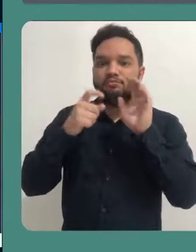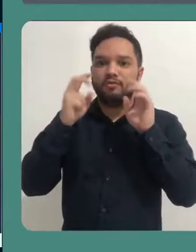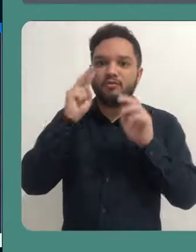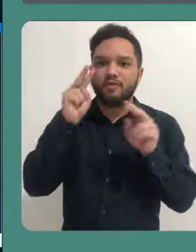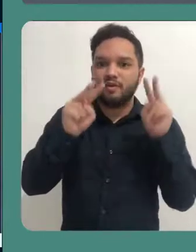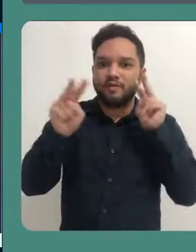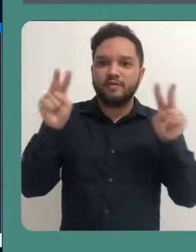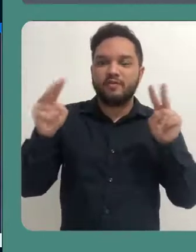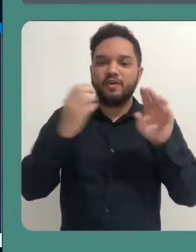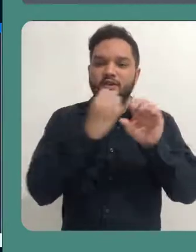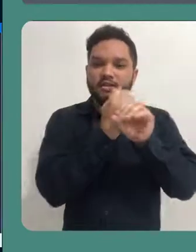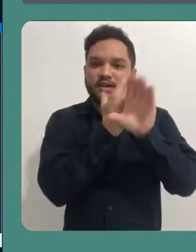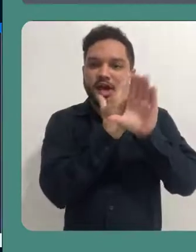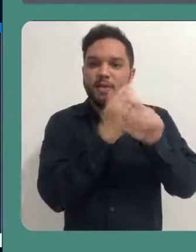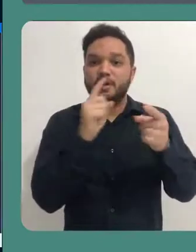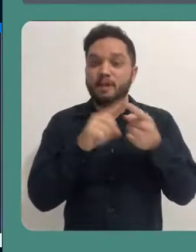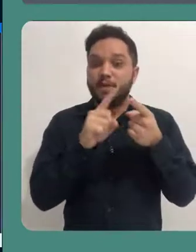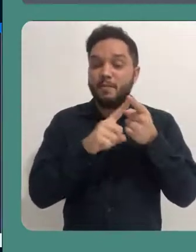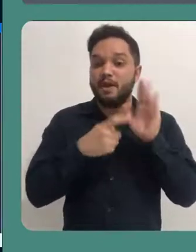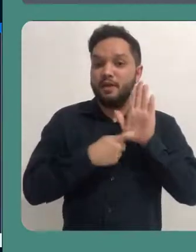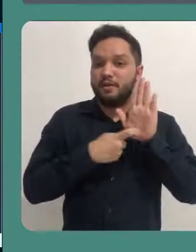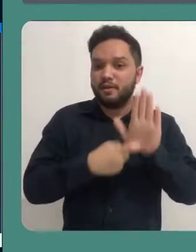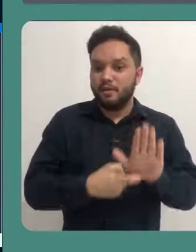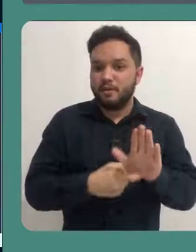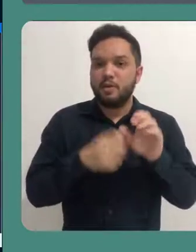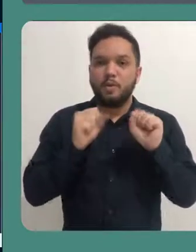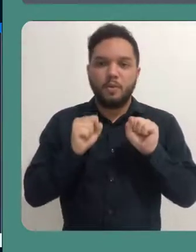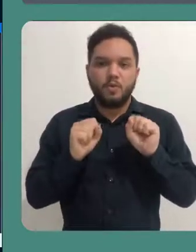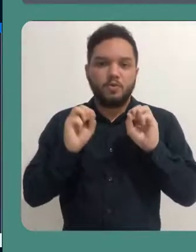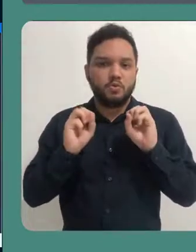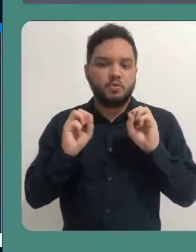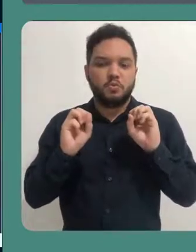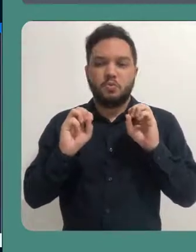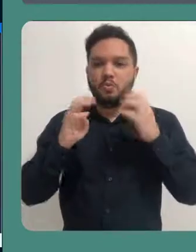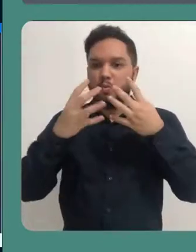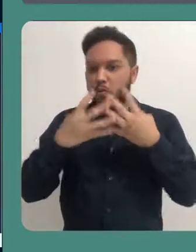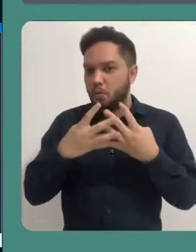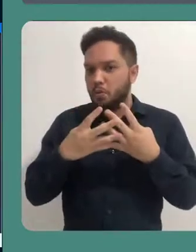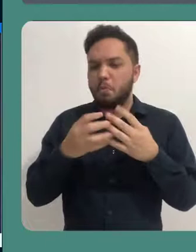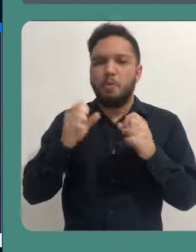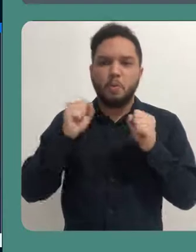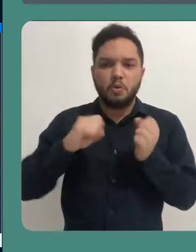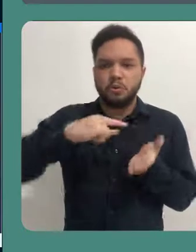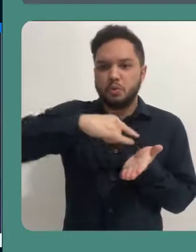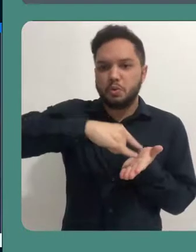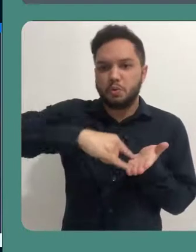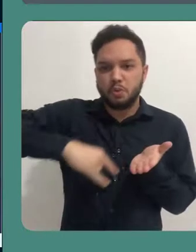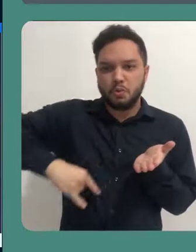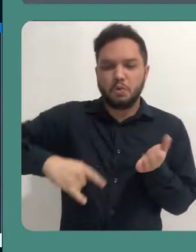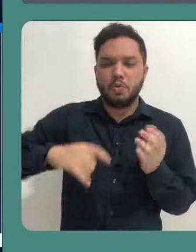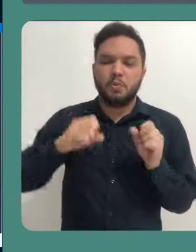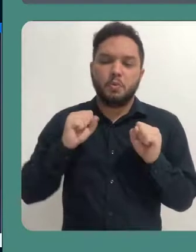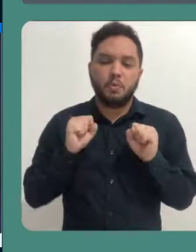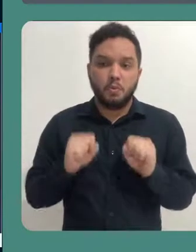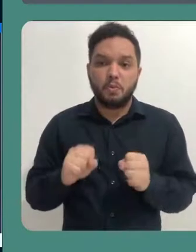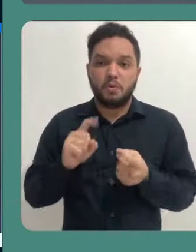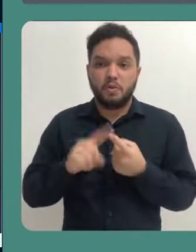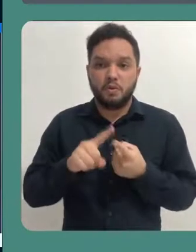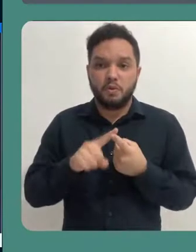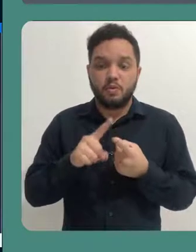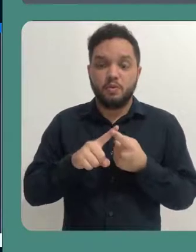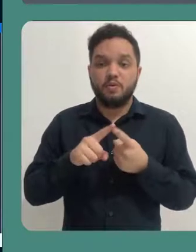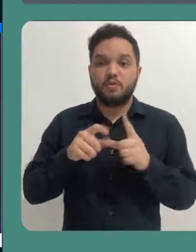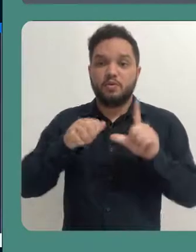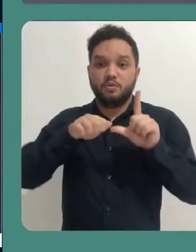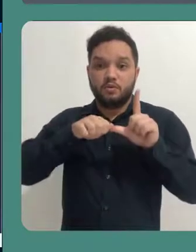as câmeras e também a apresentação, pode ser um PowerPoint, pode ser um documento, pode